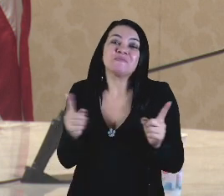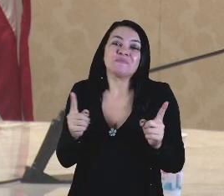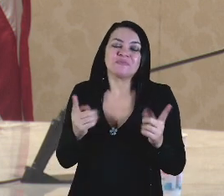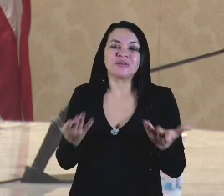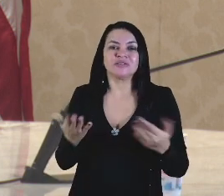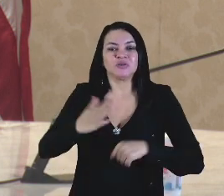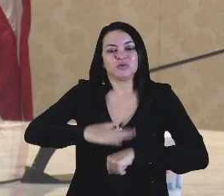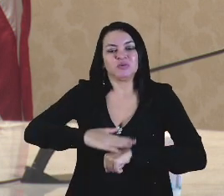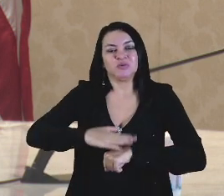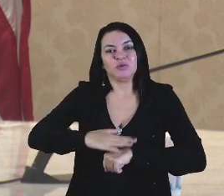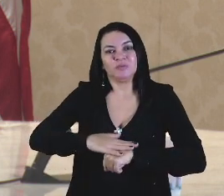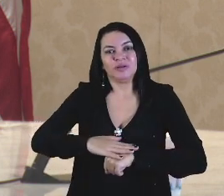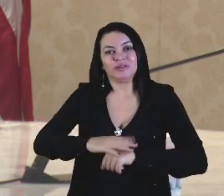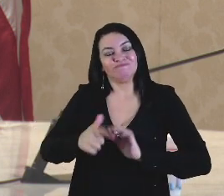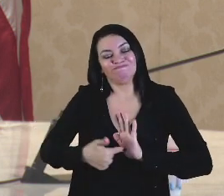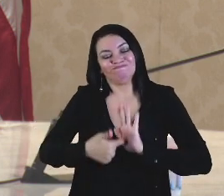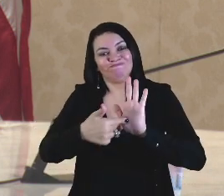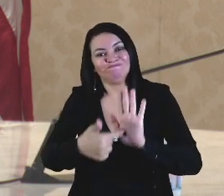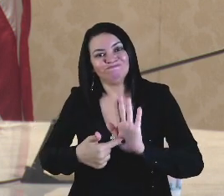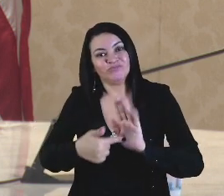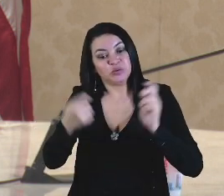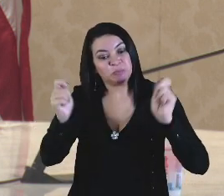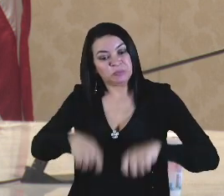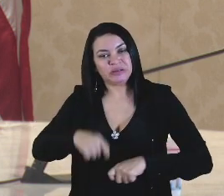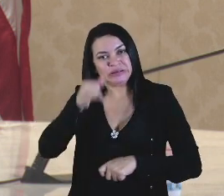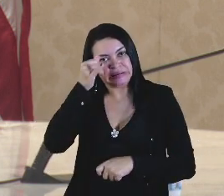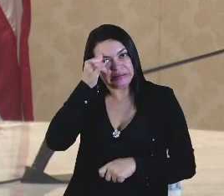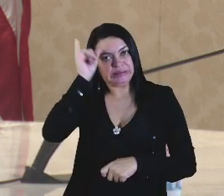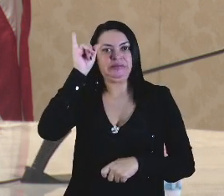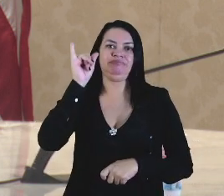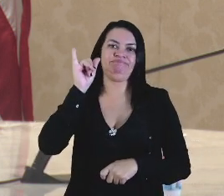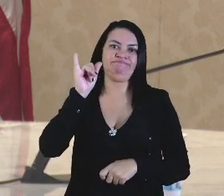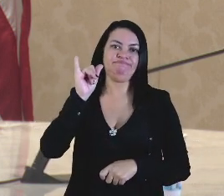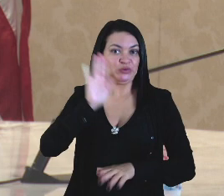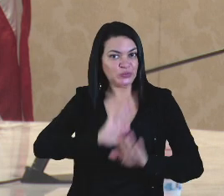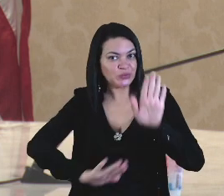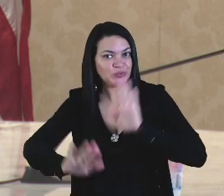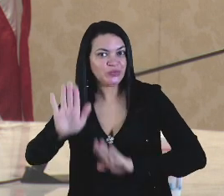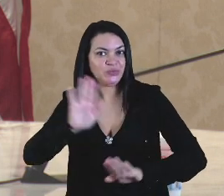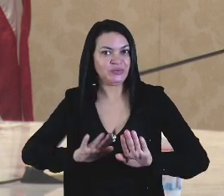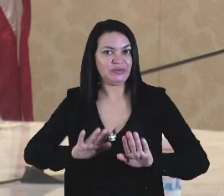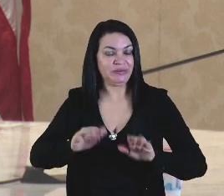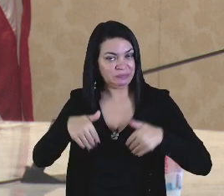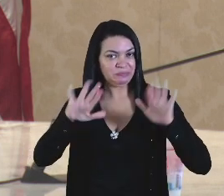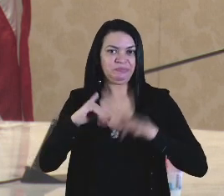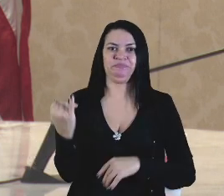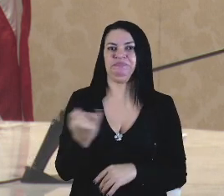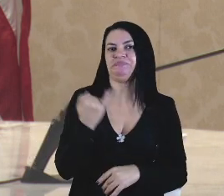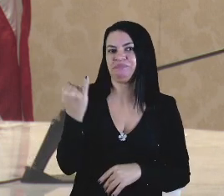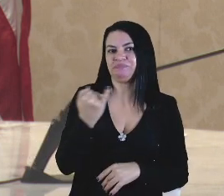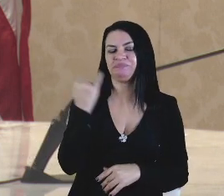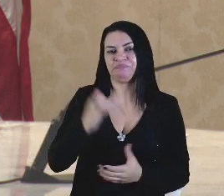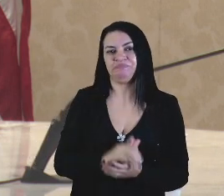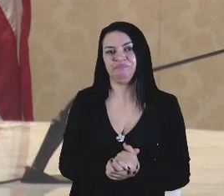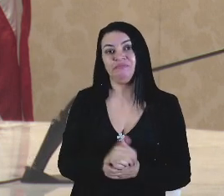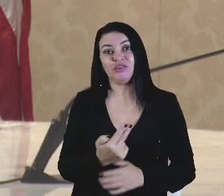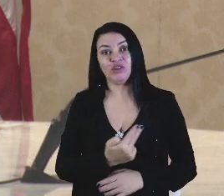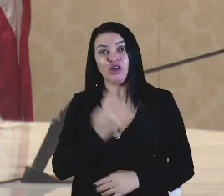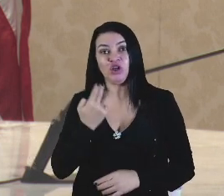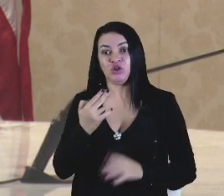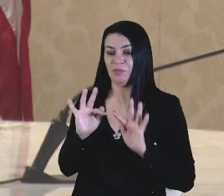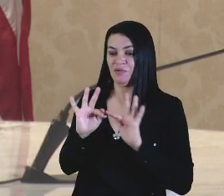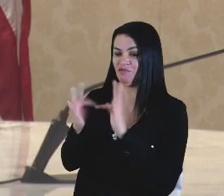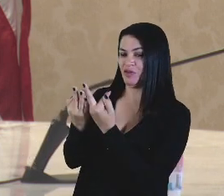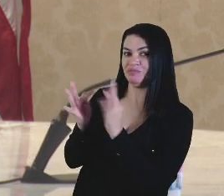o momento indica que a prudência e a cautela devem falar mais alto. Em nome das nossas